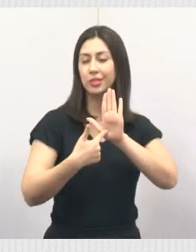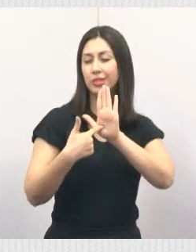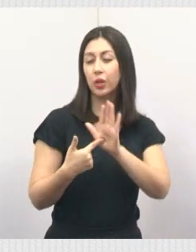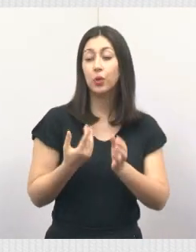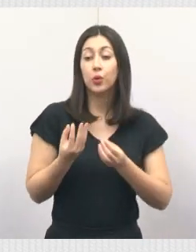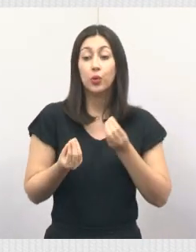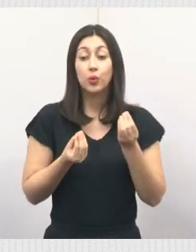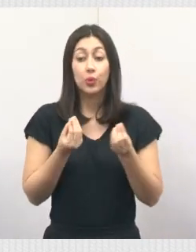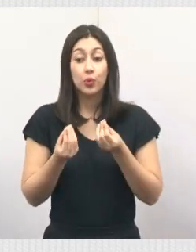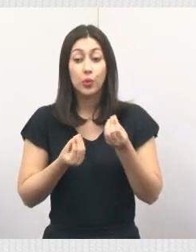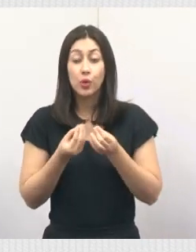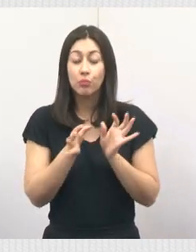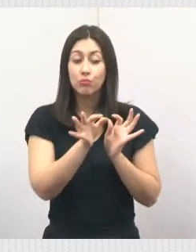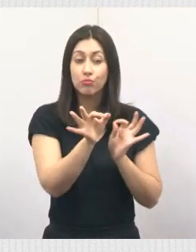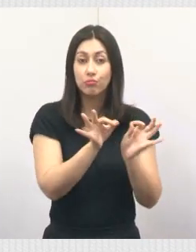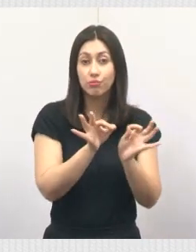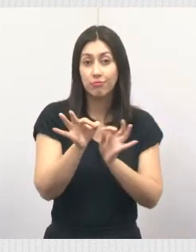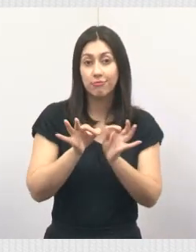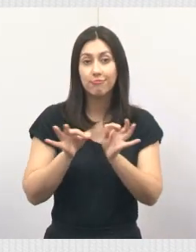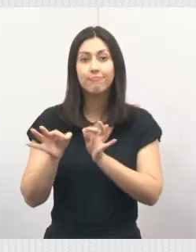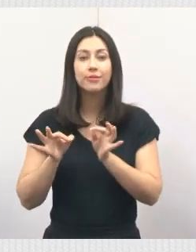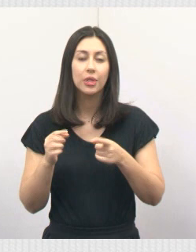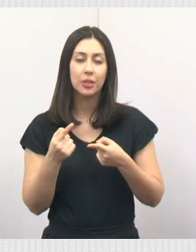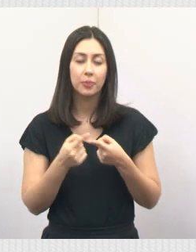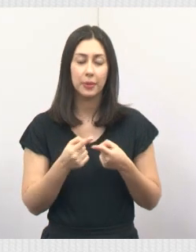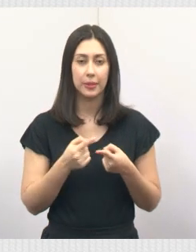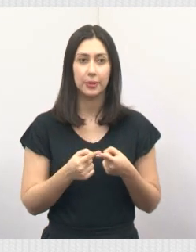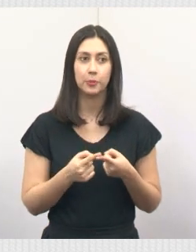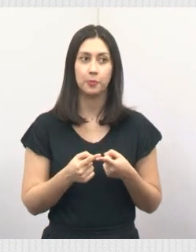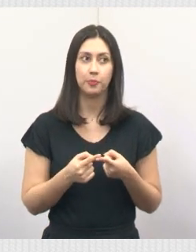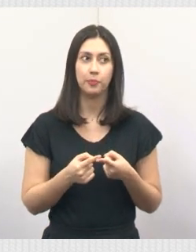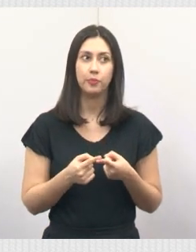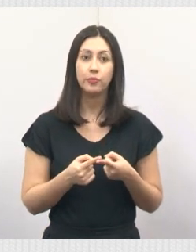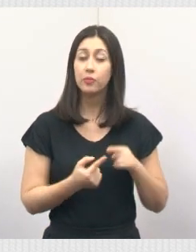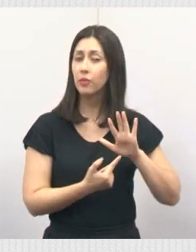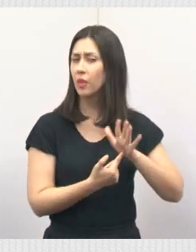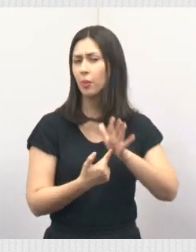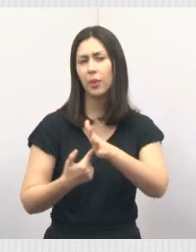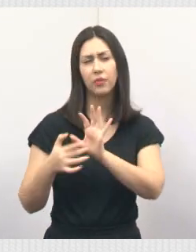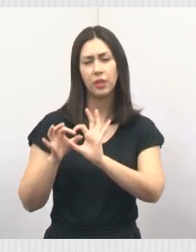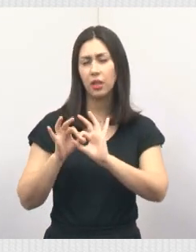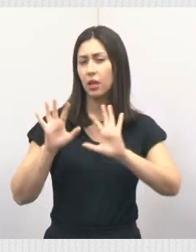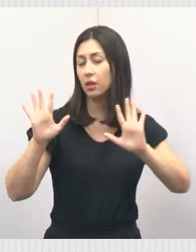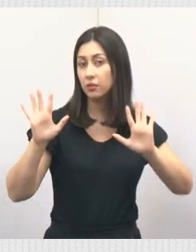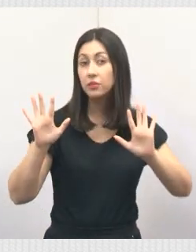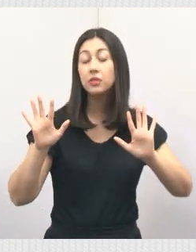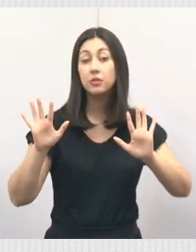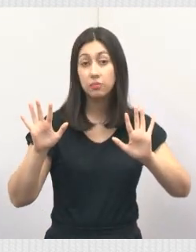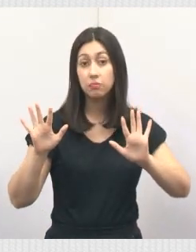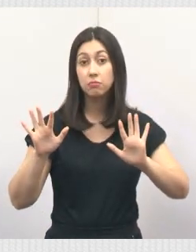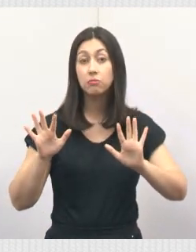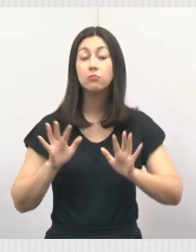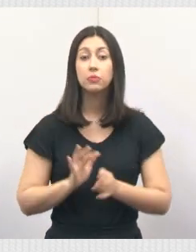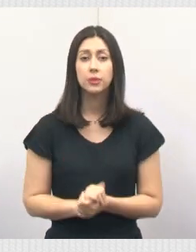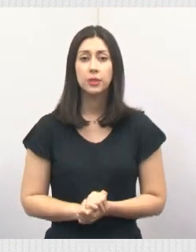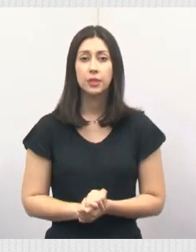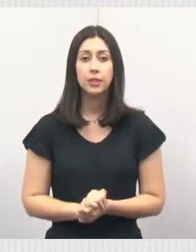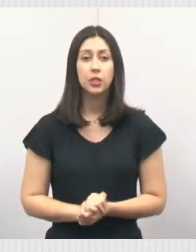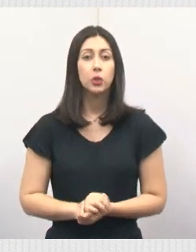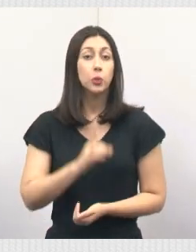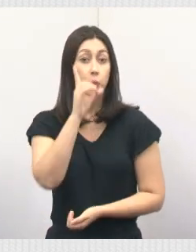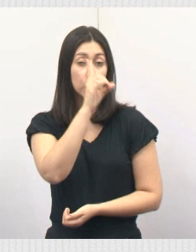como ficará essa reorganização, porque é uma feira livre, uma feira feita aos